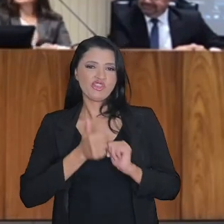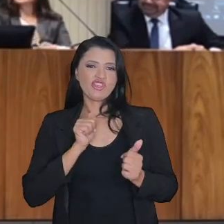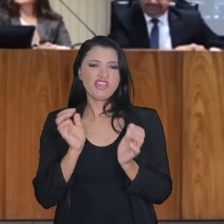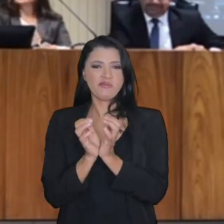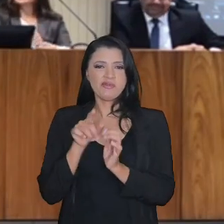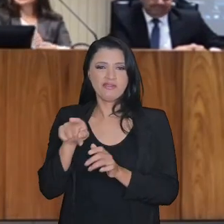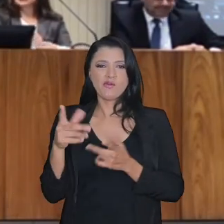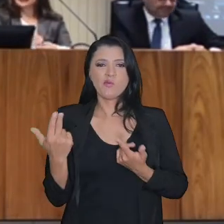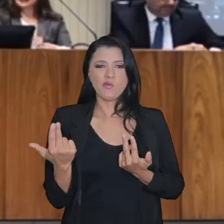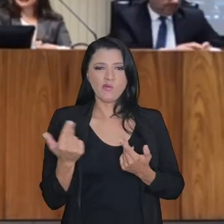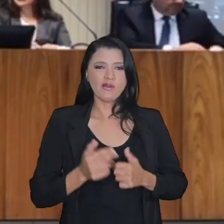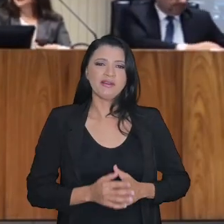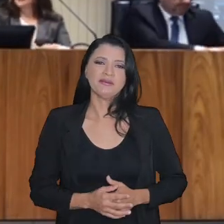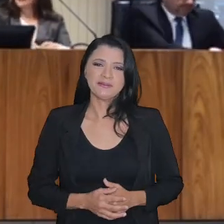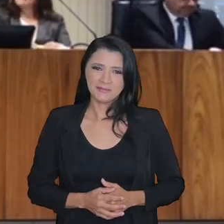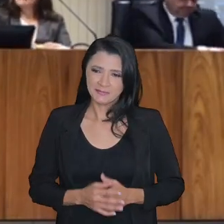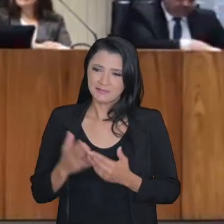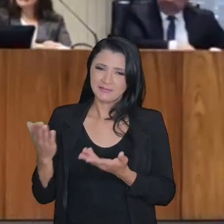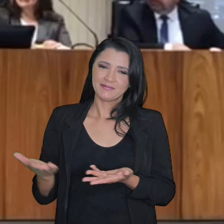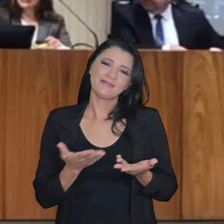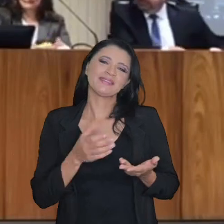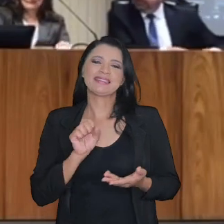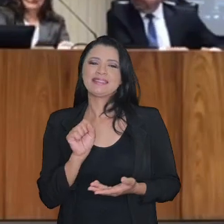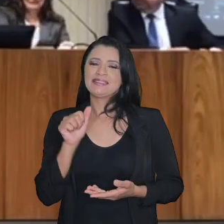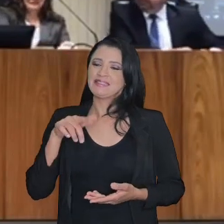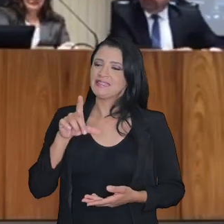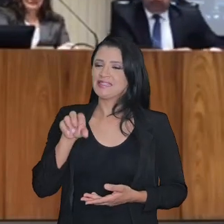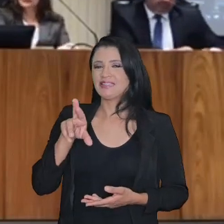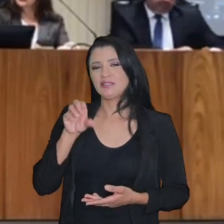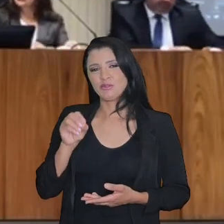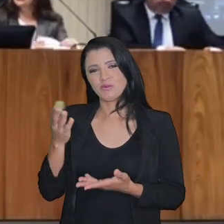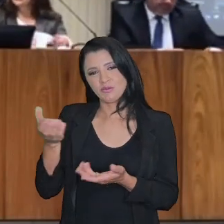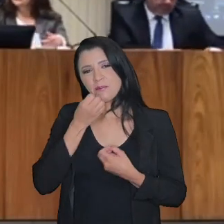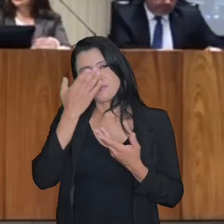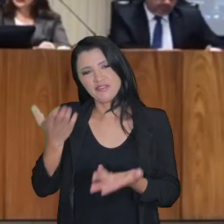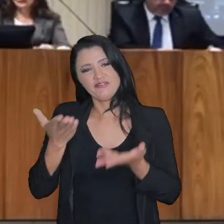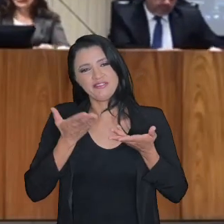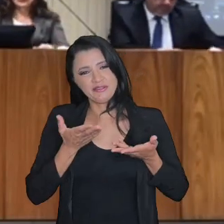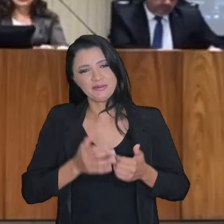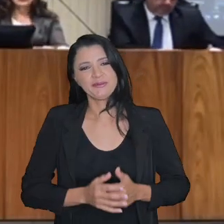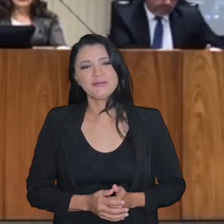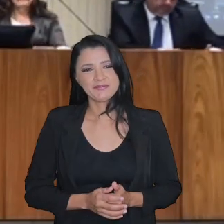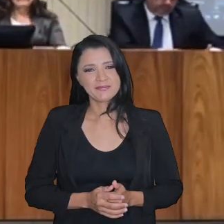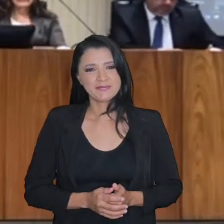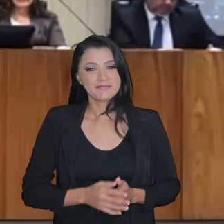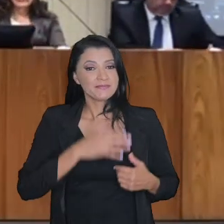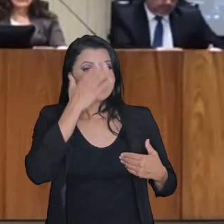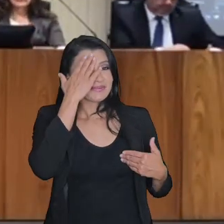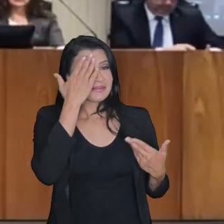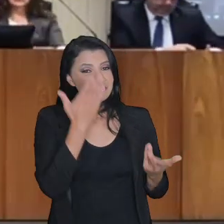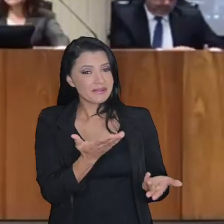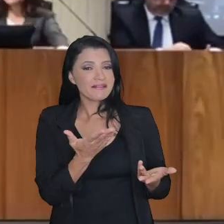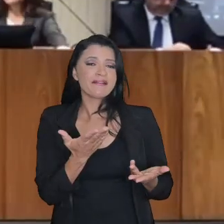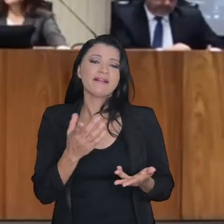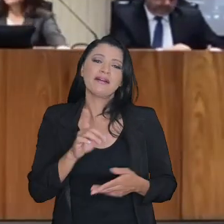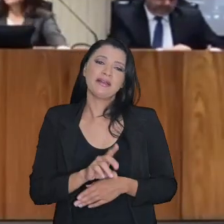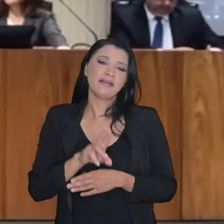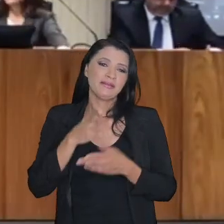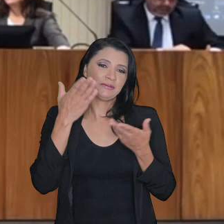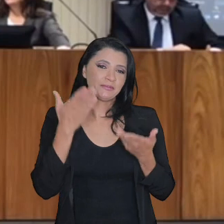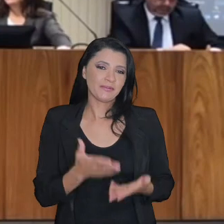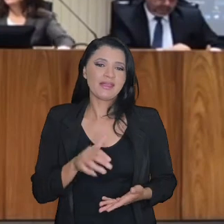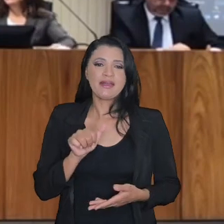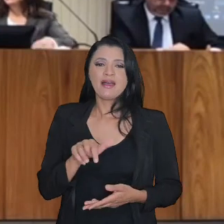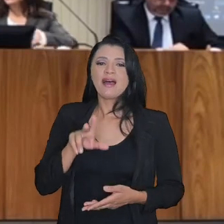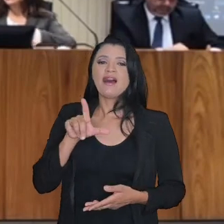com a palavra, seja muito bem-vindo para a sua esposa. Muito obrigado, doutor Nino. Gostaria de saudar o